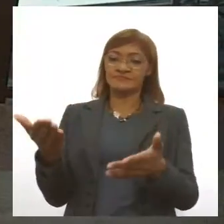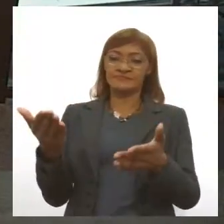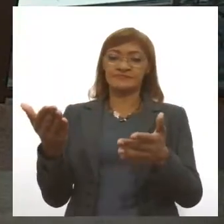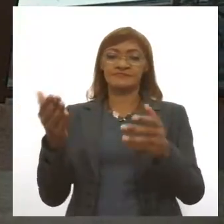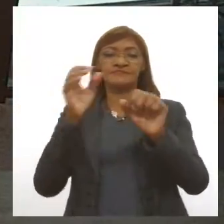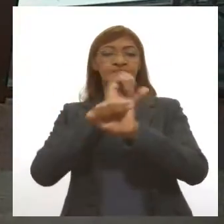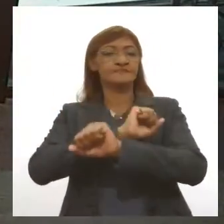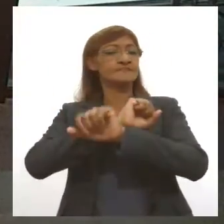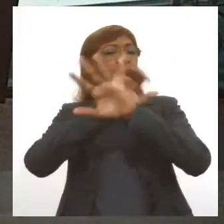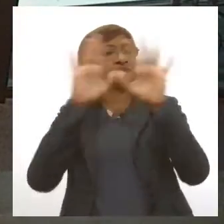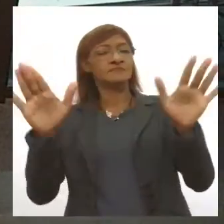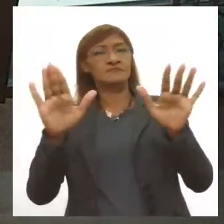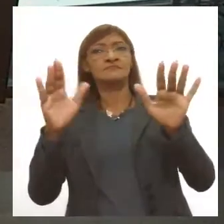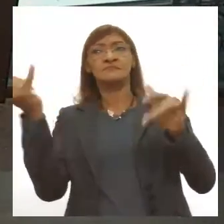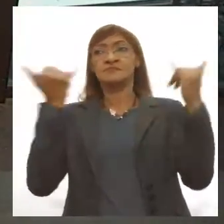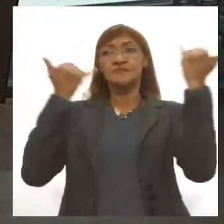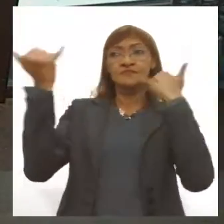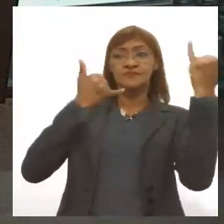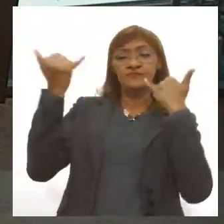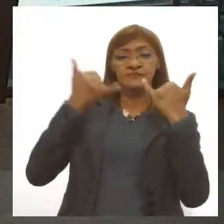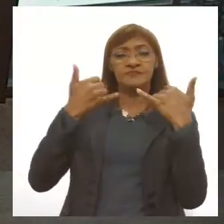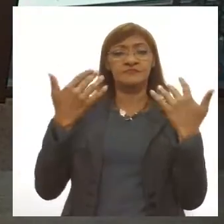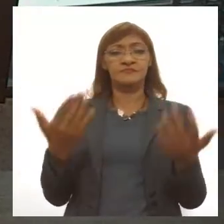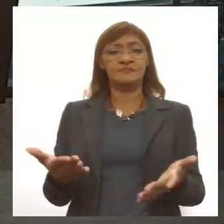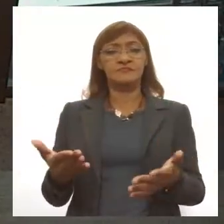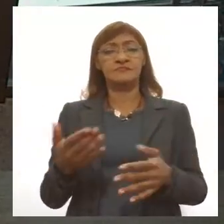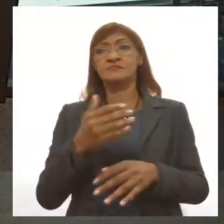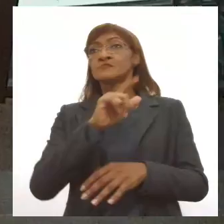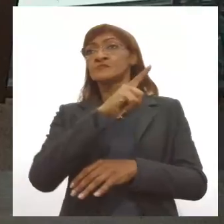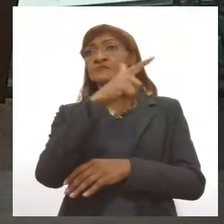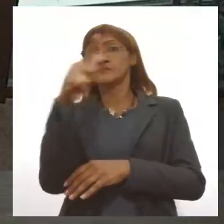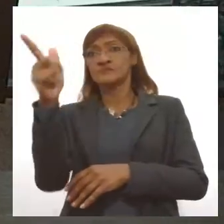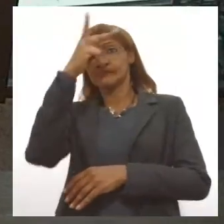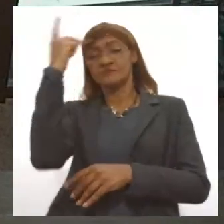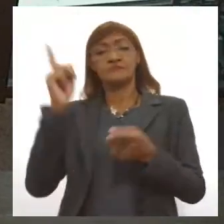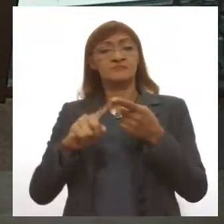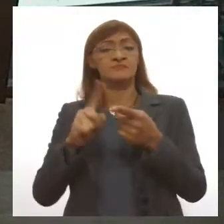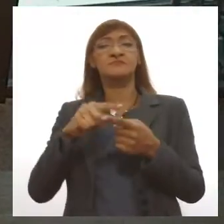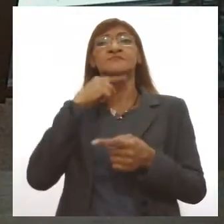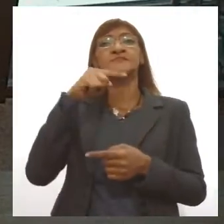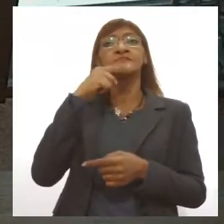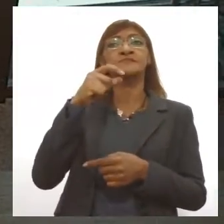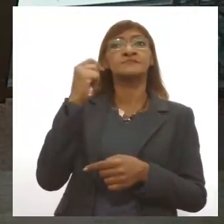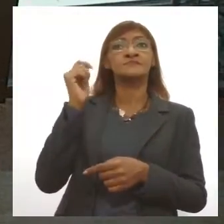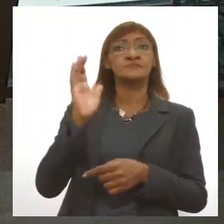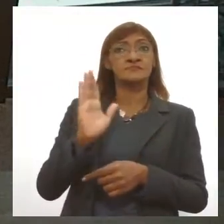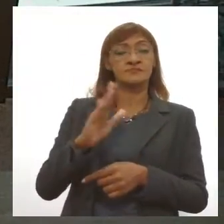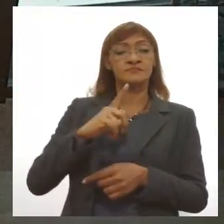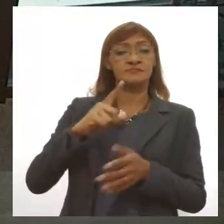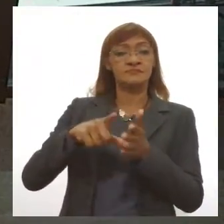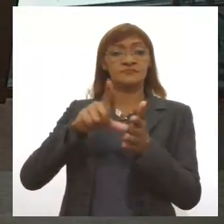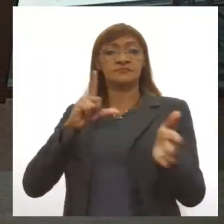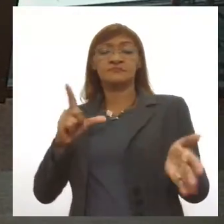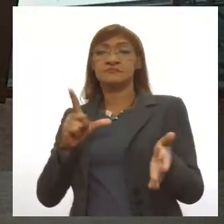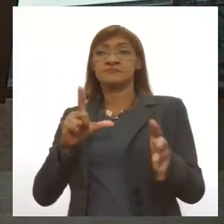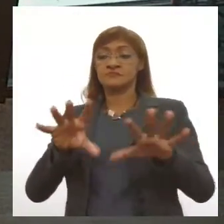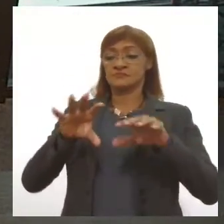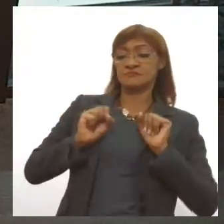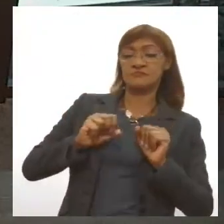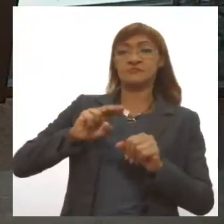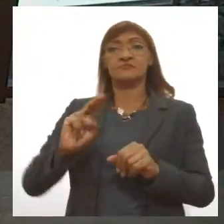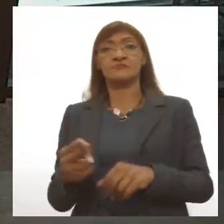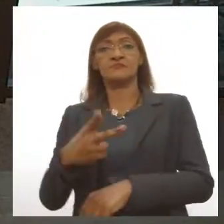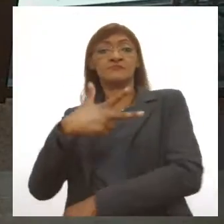muitas informações que ficavam na dúvida das pessoas em relação à imunidade quando você adquire vírus ou quando você toma a